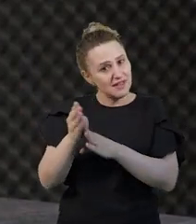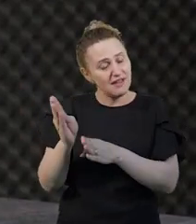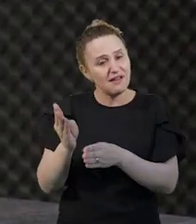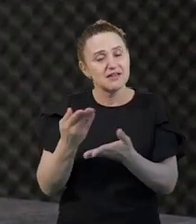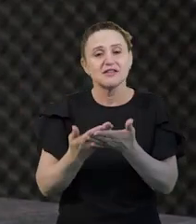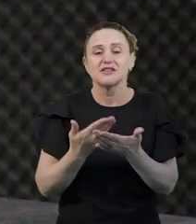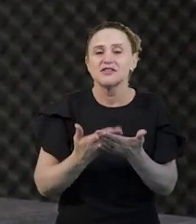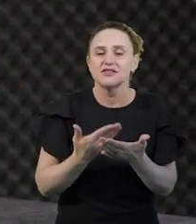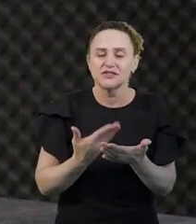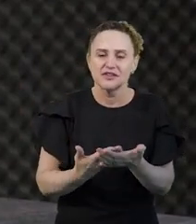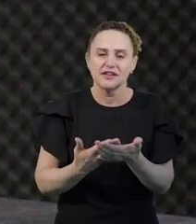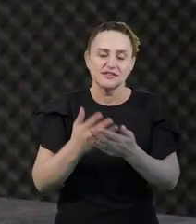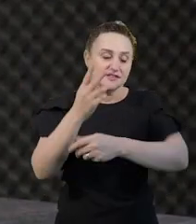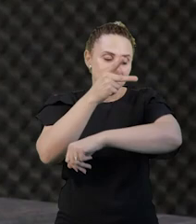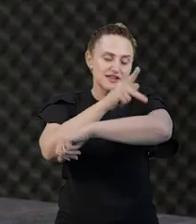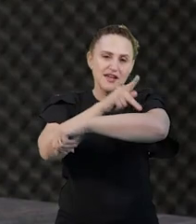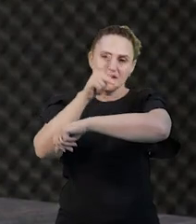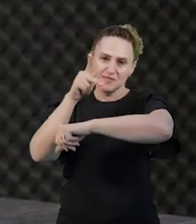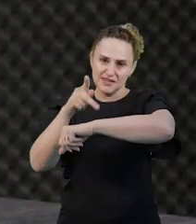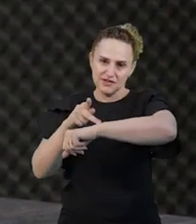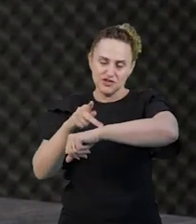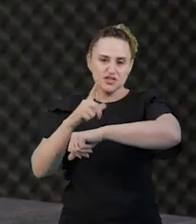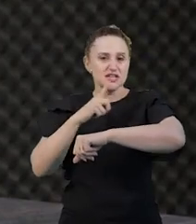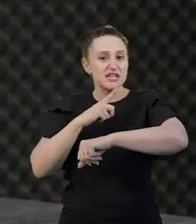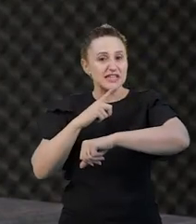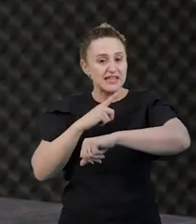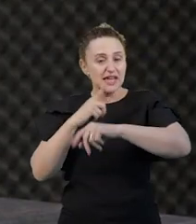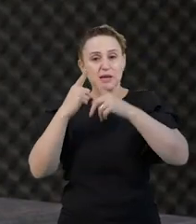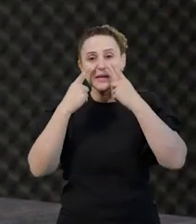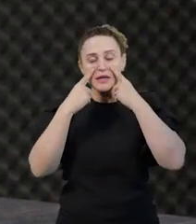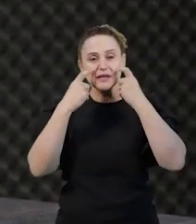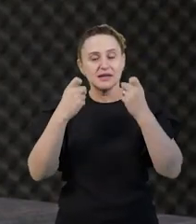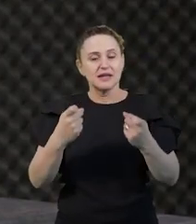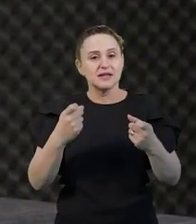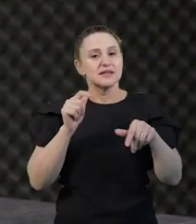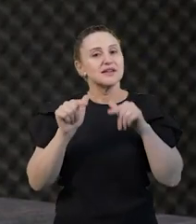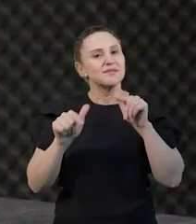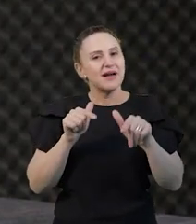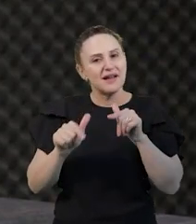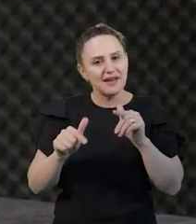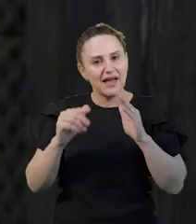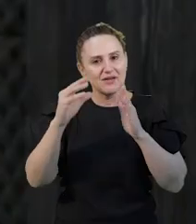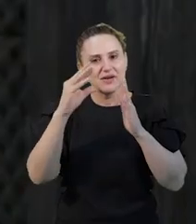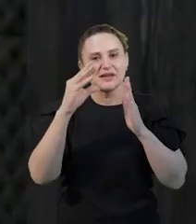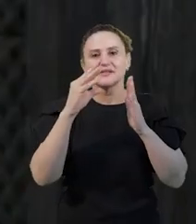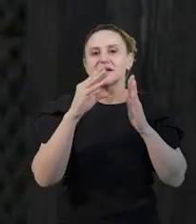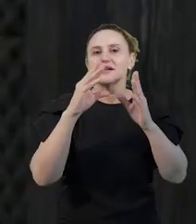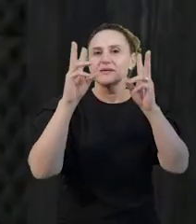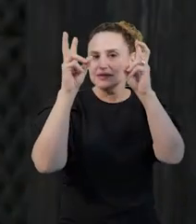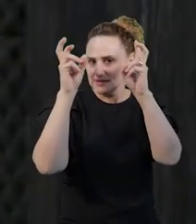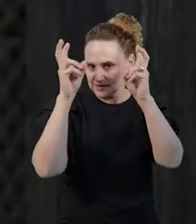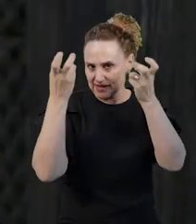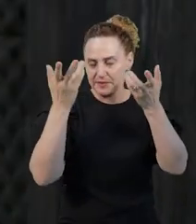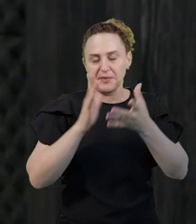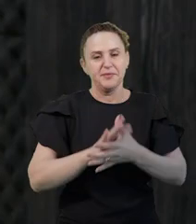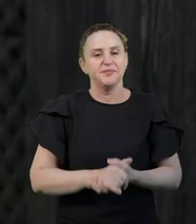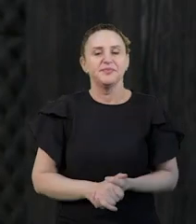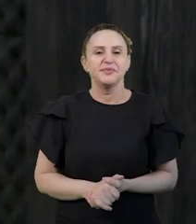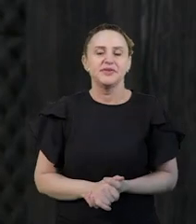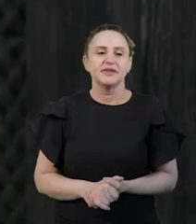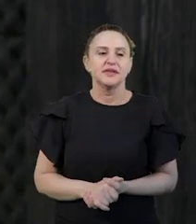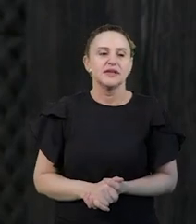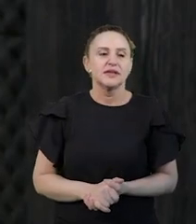estudantes de pedagogia que sentem interesse em trabalhar com modelagem matemática. Bem, o que eu poderia